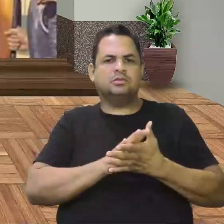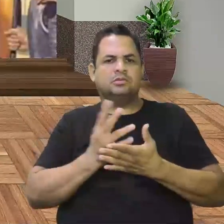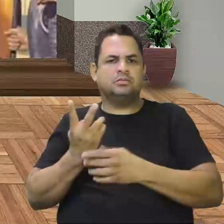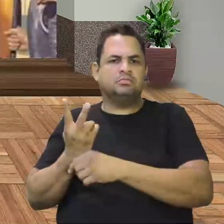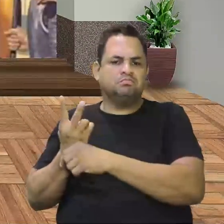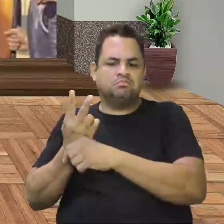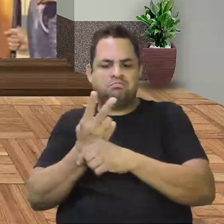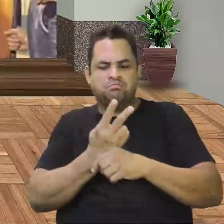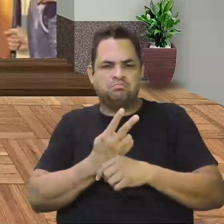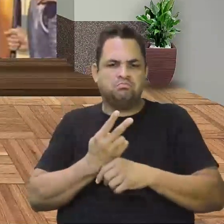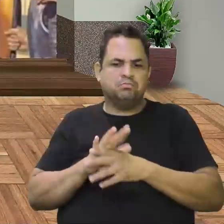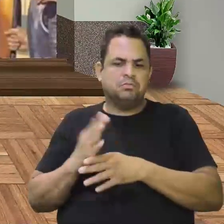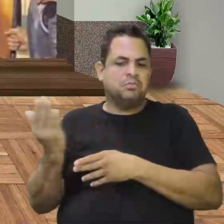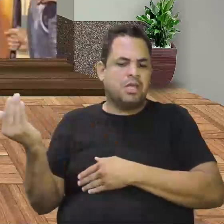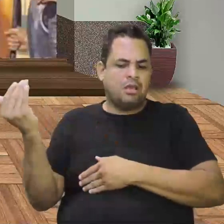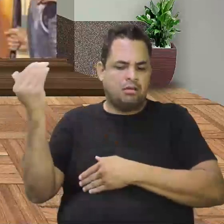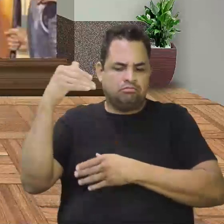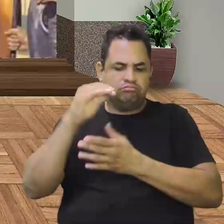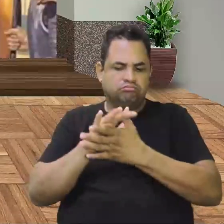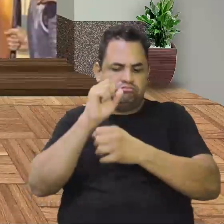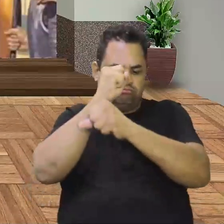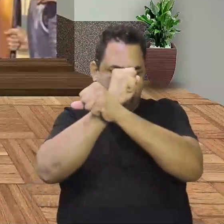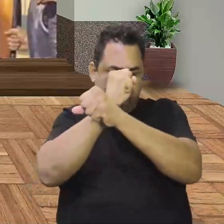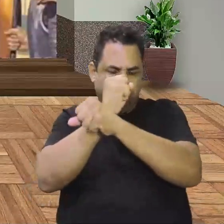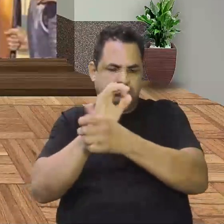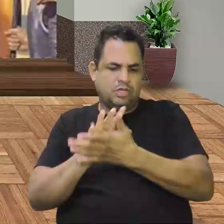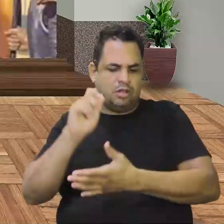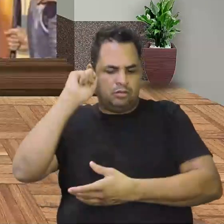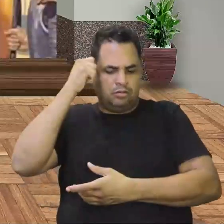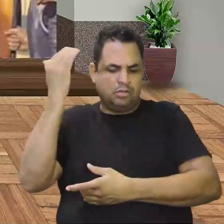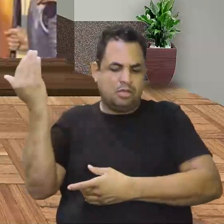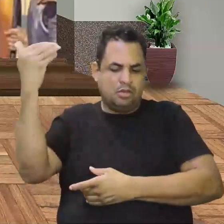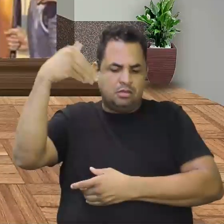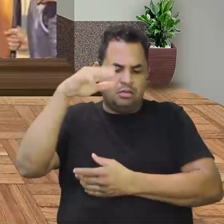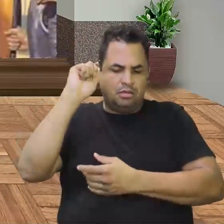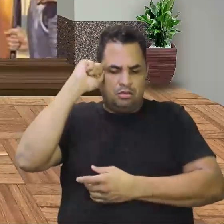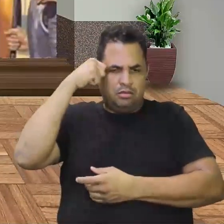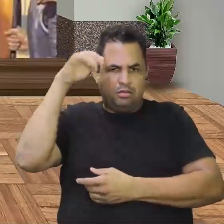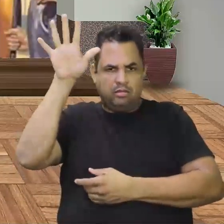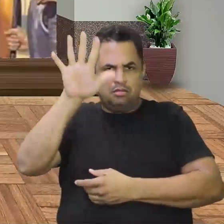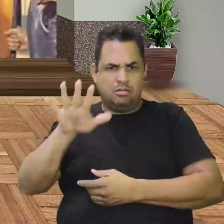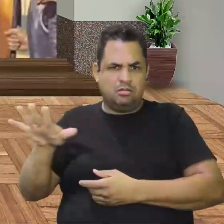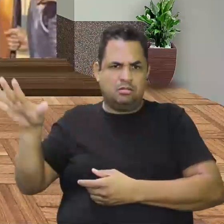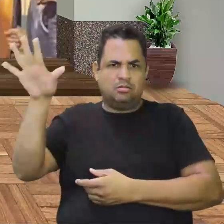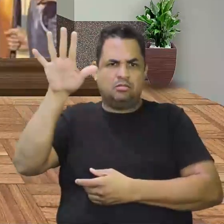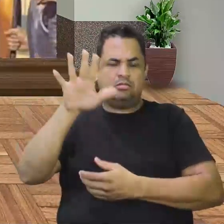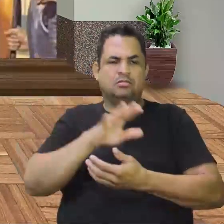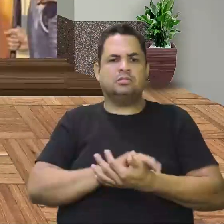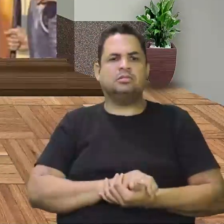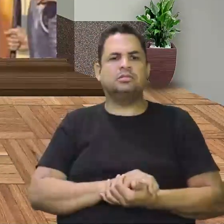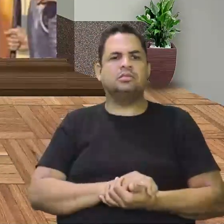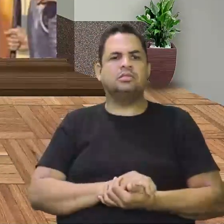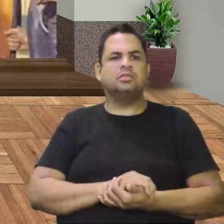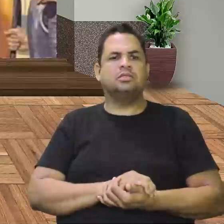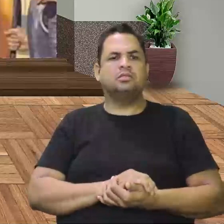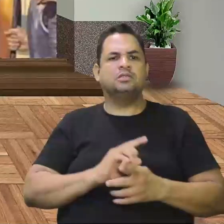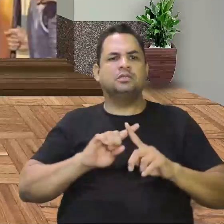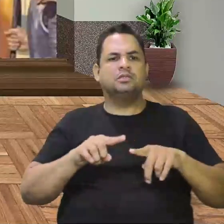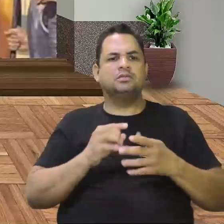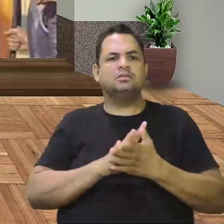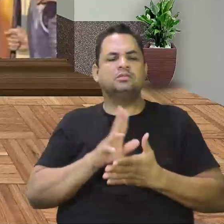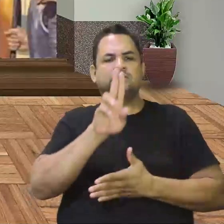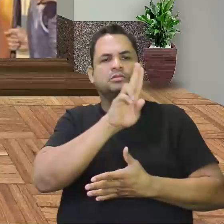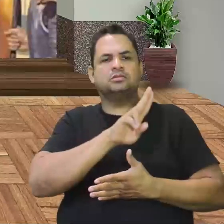escravo na África. Até porque a África, pelo tratado de Tordesilha, estava sob domínio português. Mas eles vão